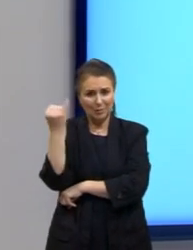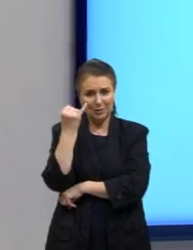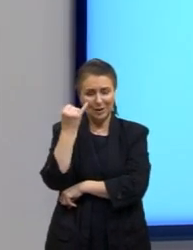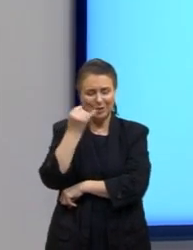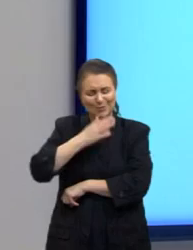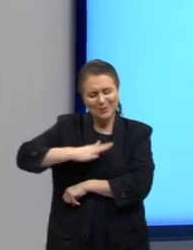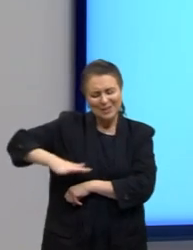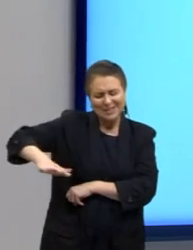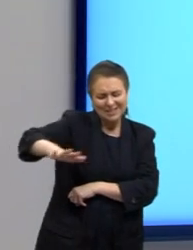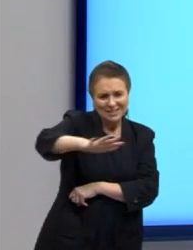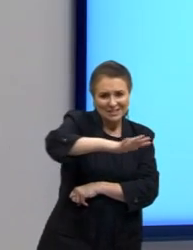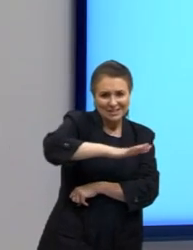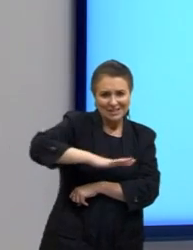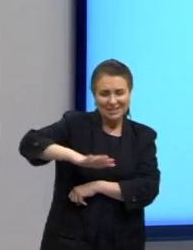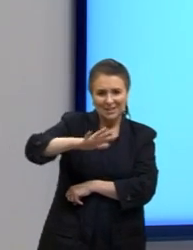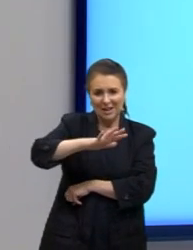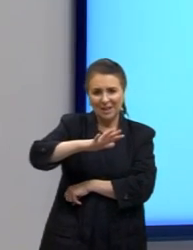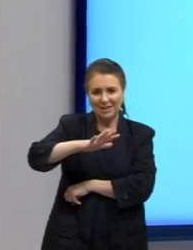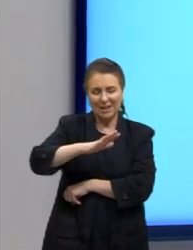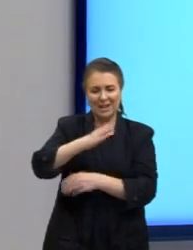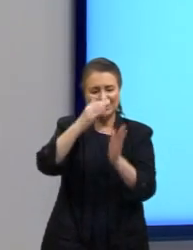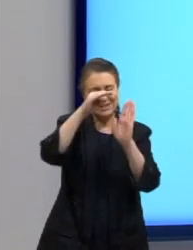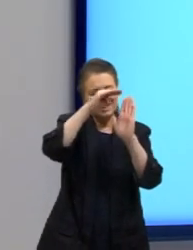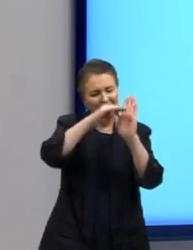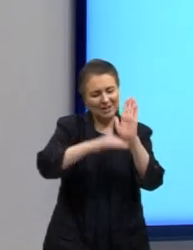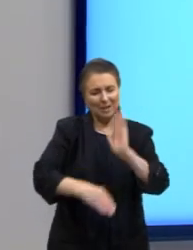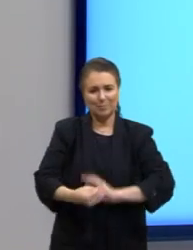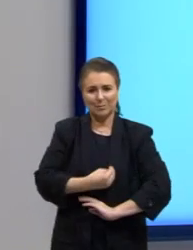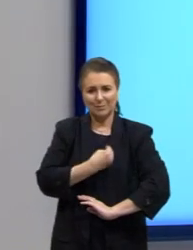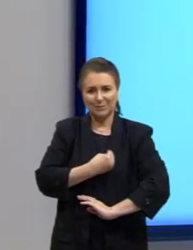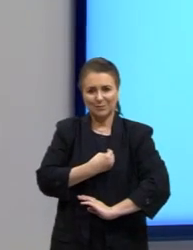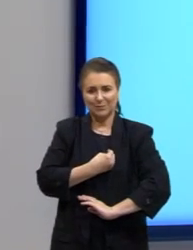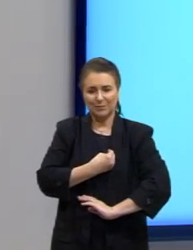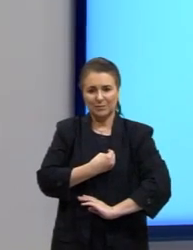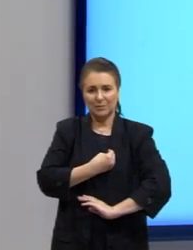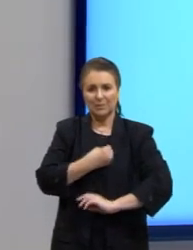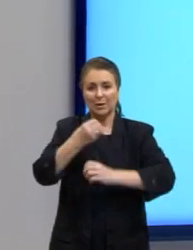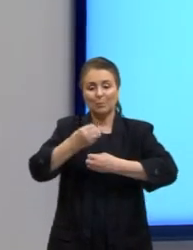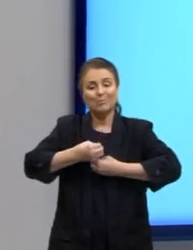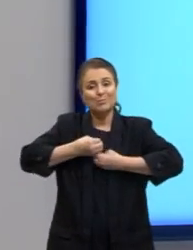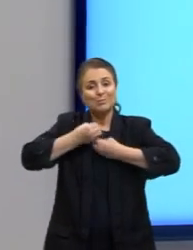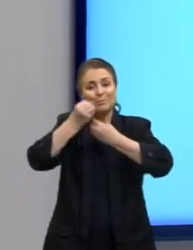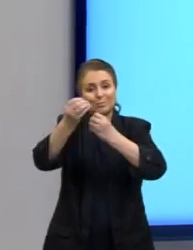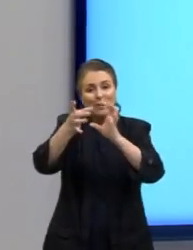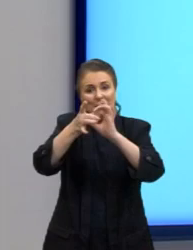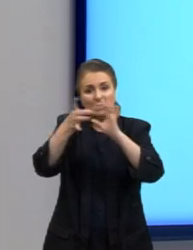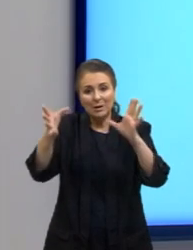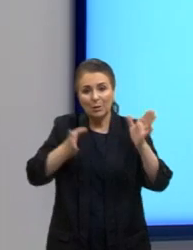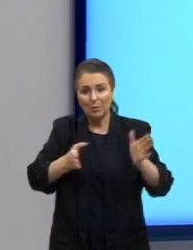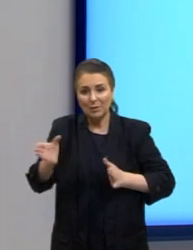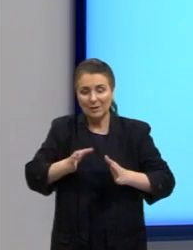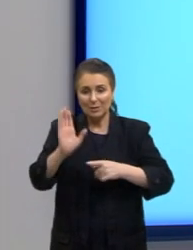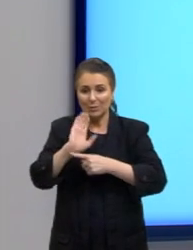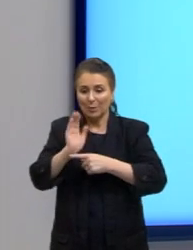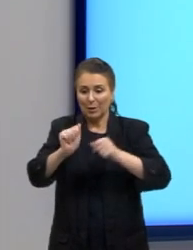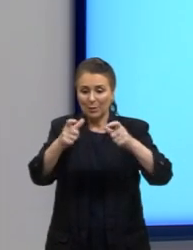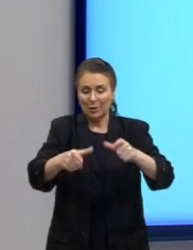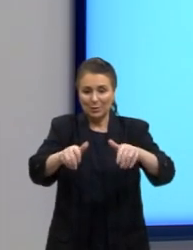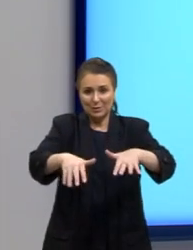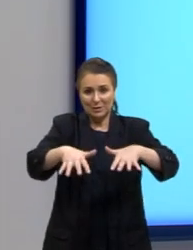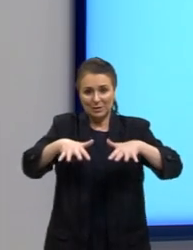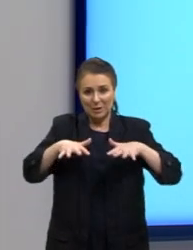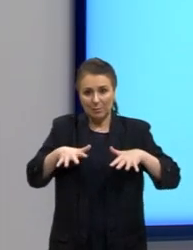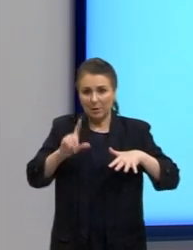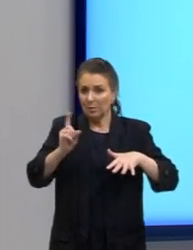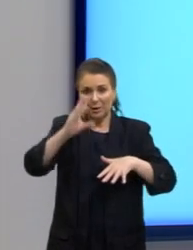áreas da sua vida então proporcionar a democratização do acesso ao cinema para o cidadão não é